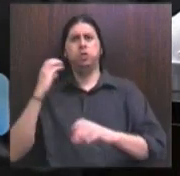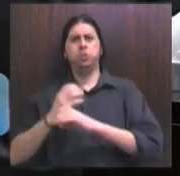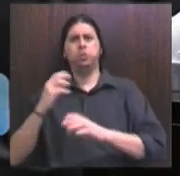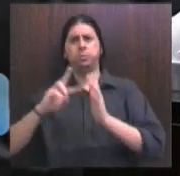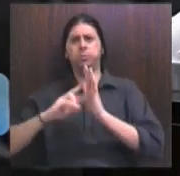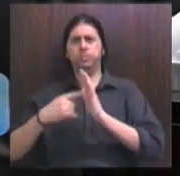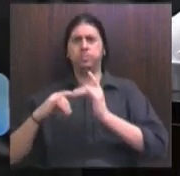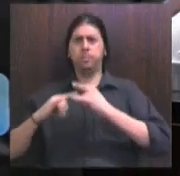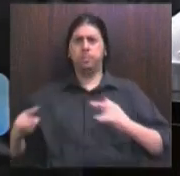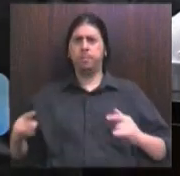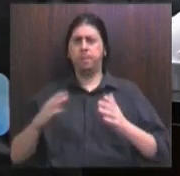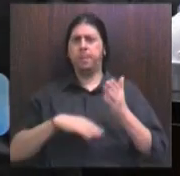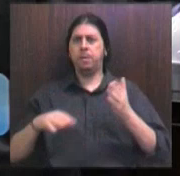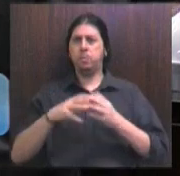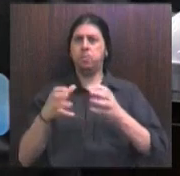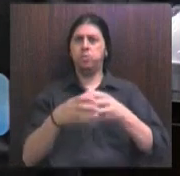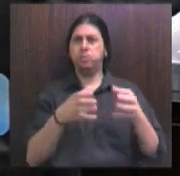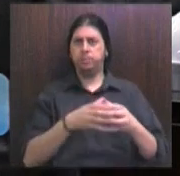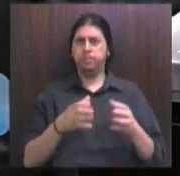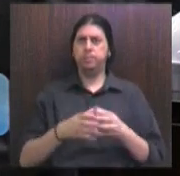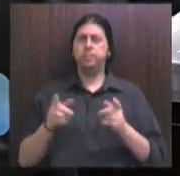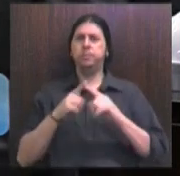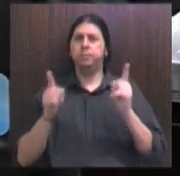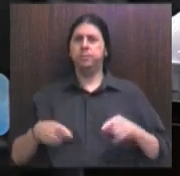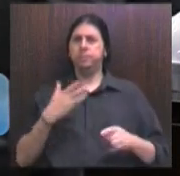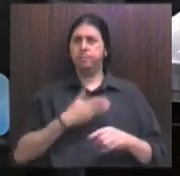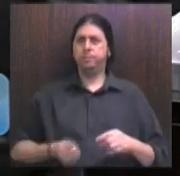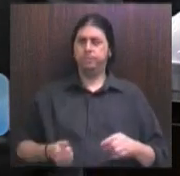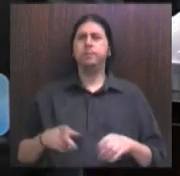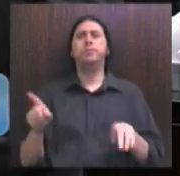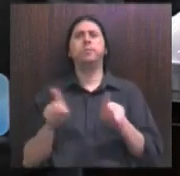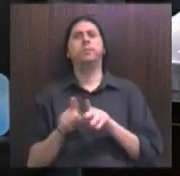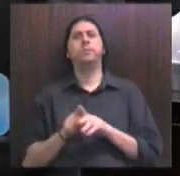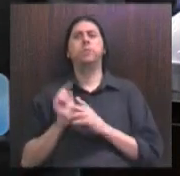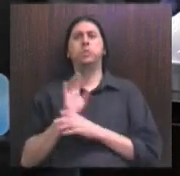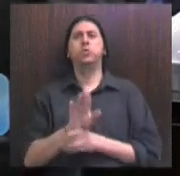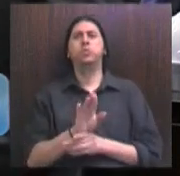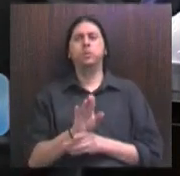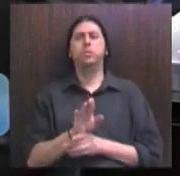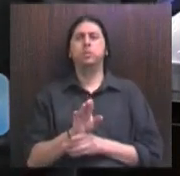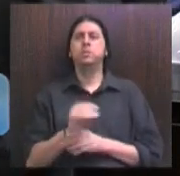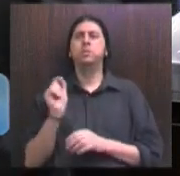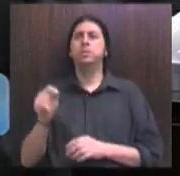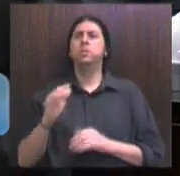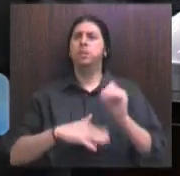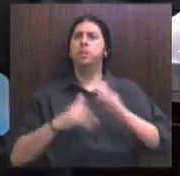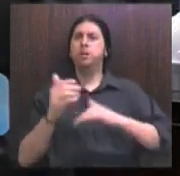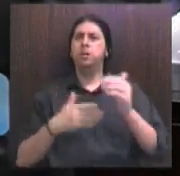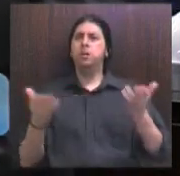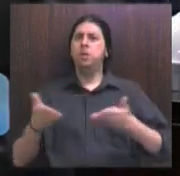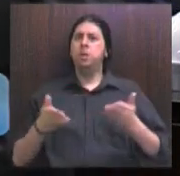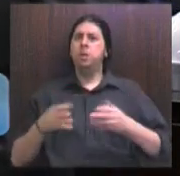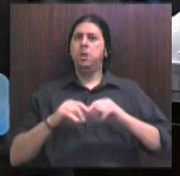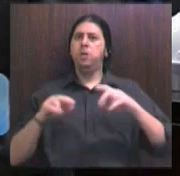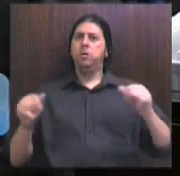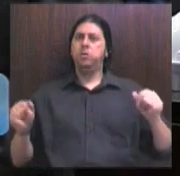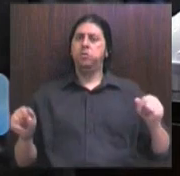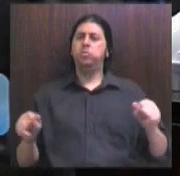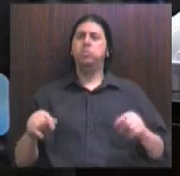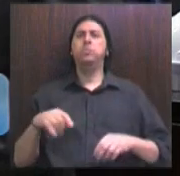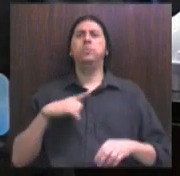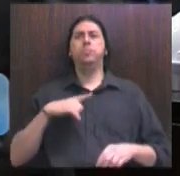a toda a classe de servidores, pessoas que ajudam a construir o que tem hoje em si nessa terra, essas